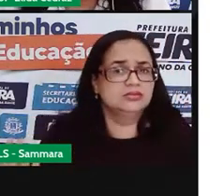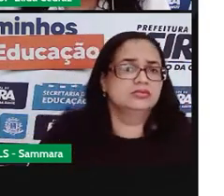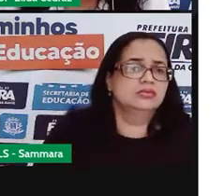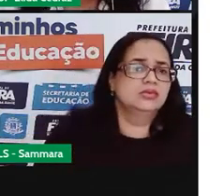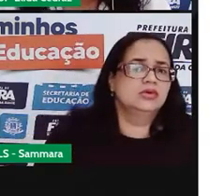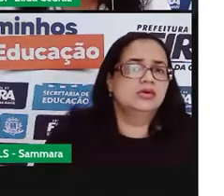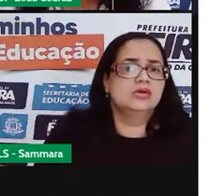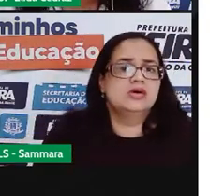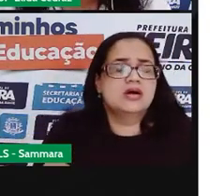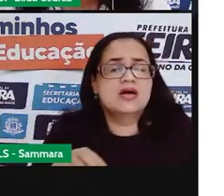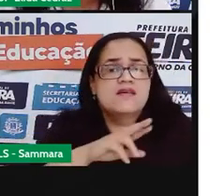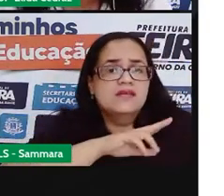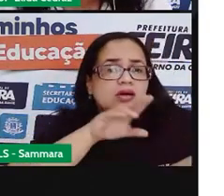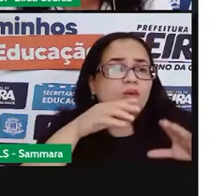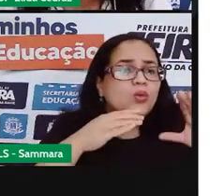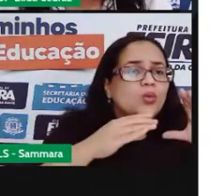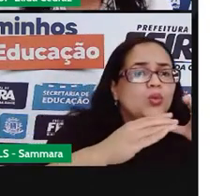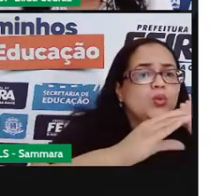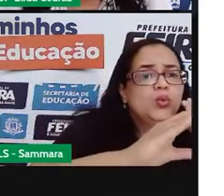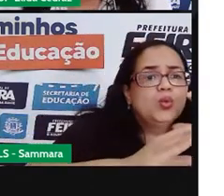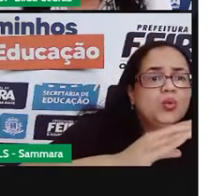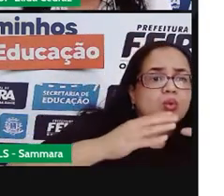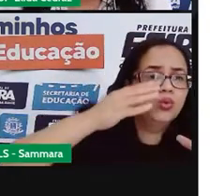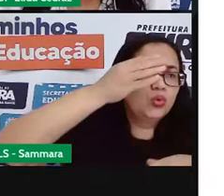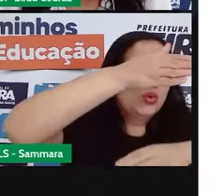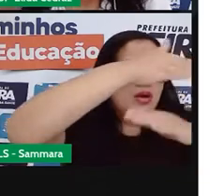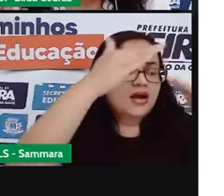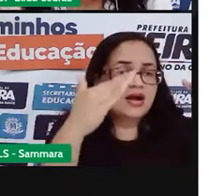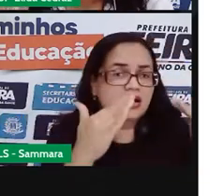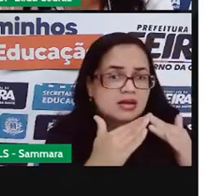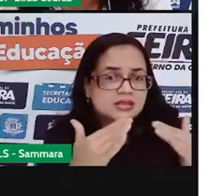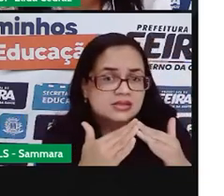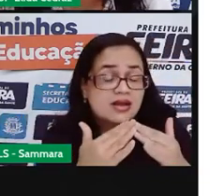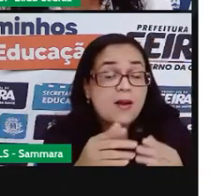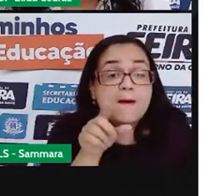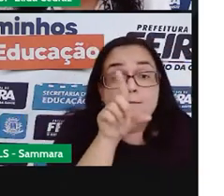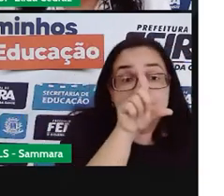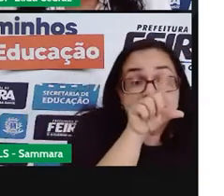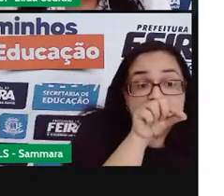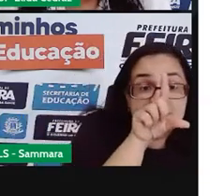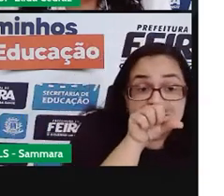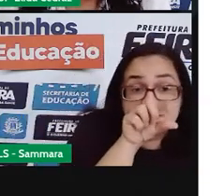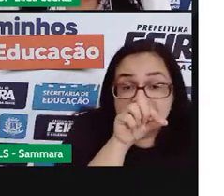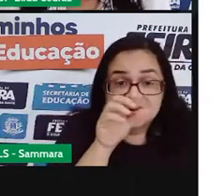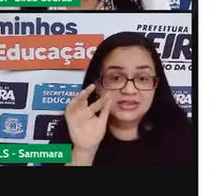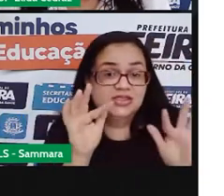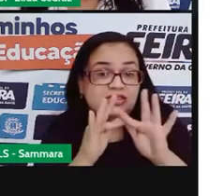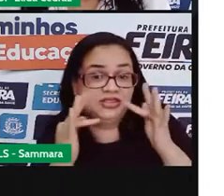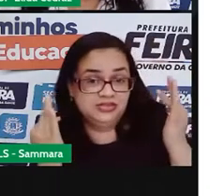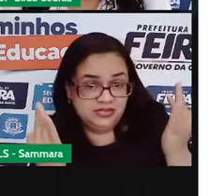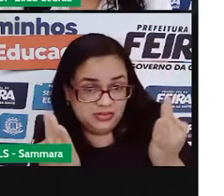em campo, invade a casa. Eram os pássaros da família.